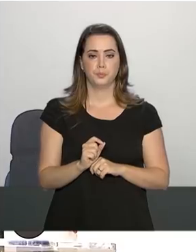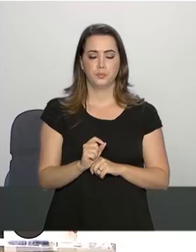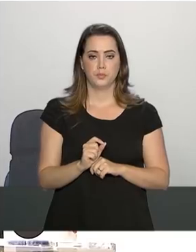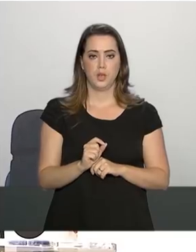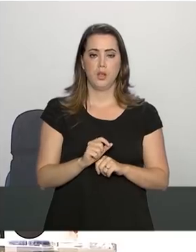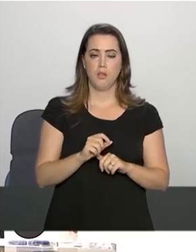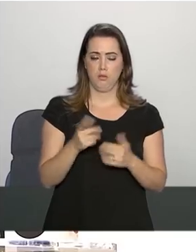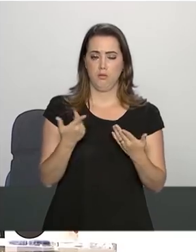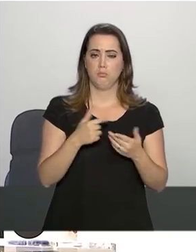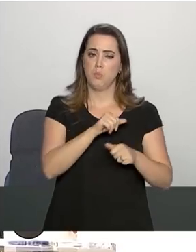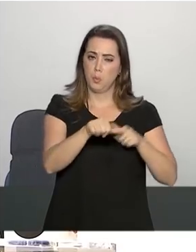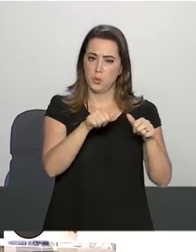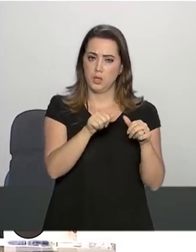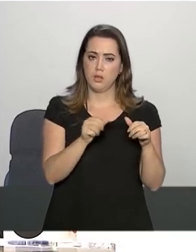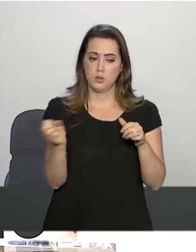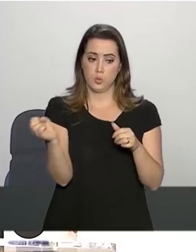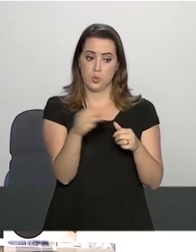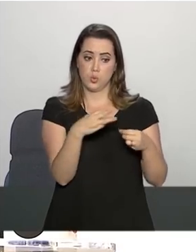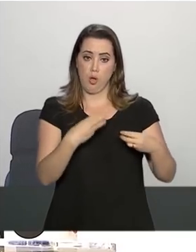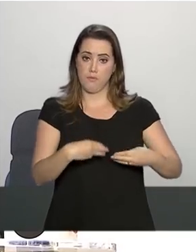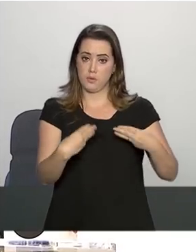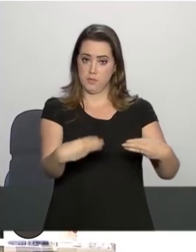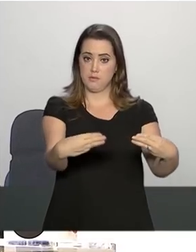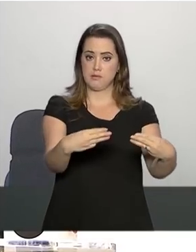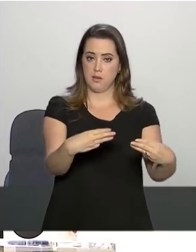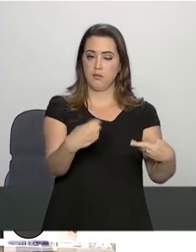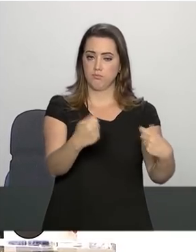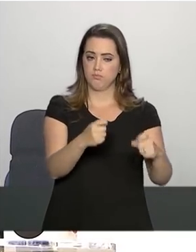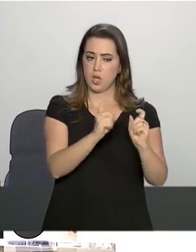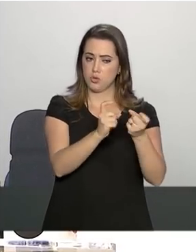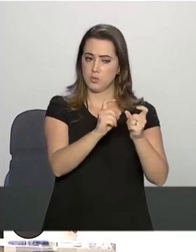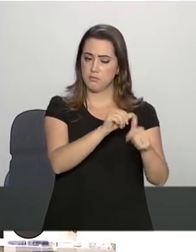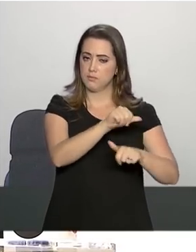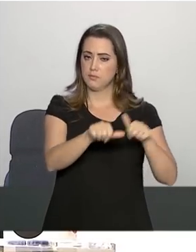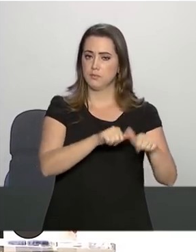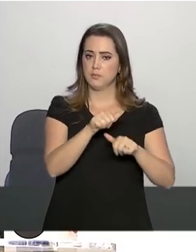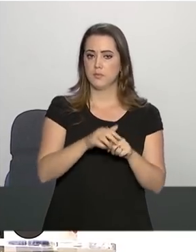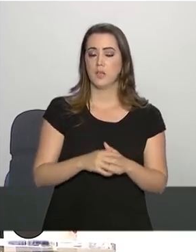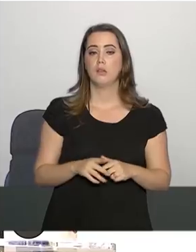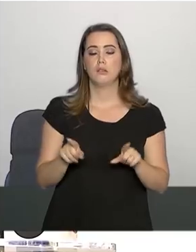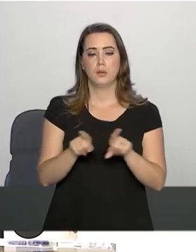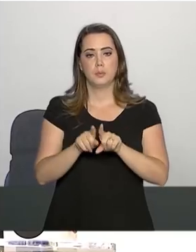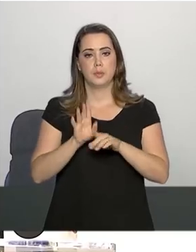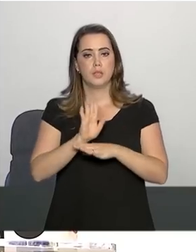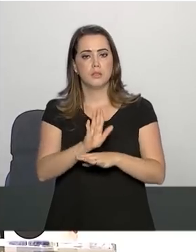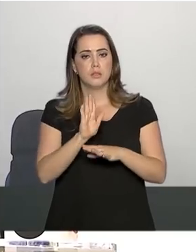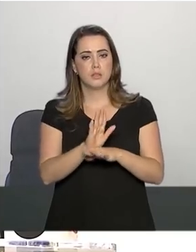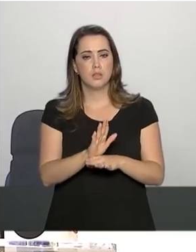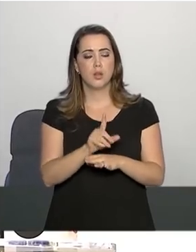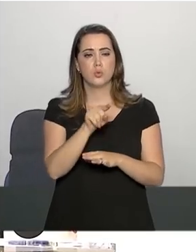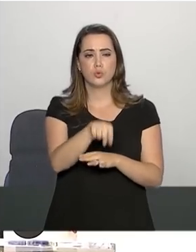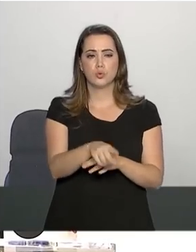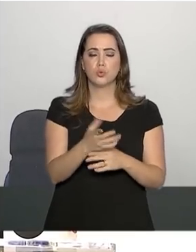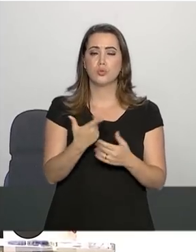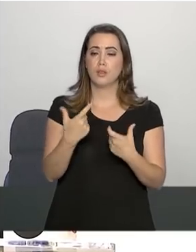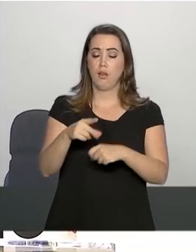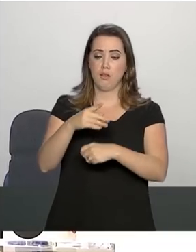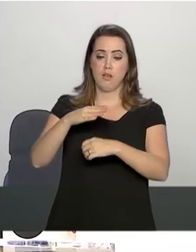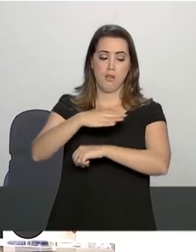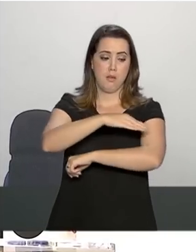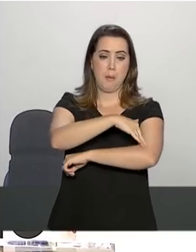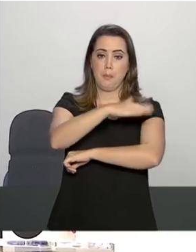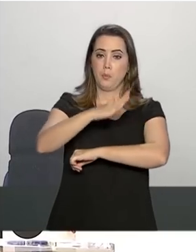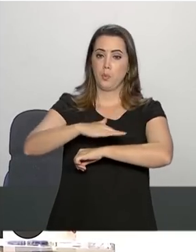ministérios. Ações em apelo, em apoio à tragédia de Brumadinho,